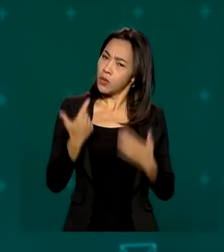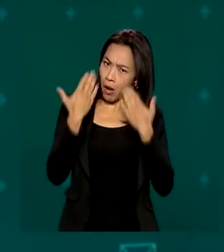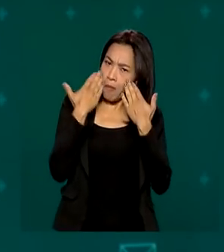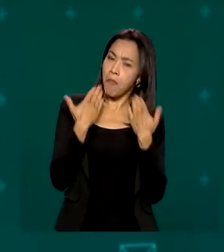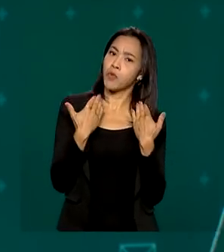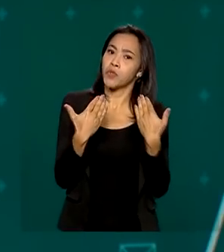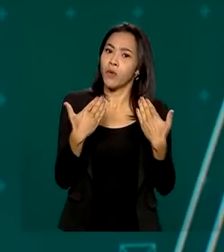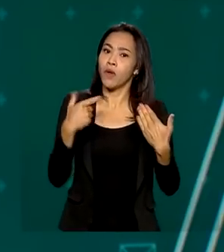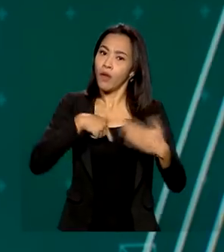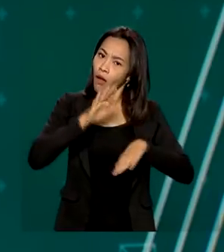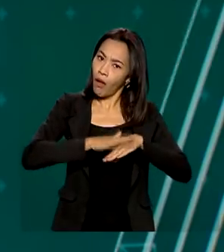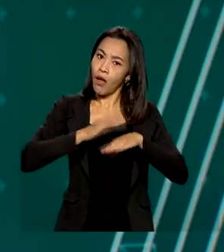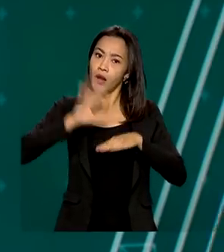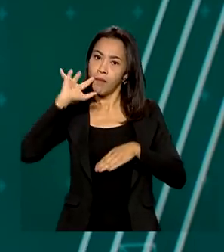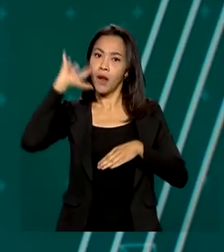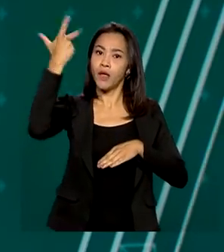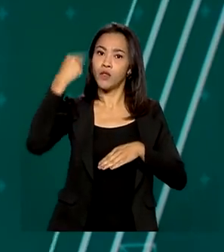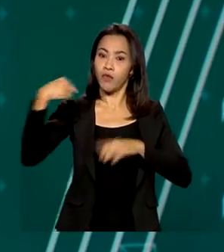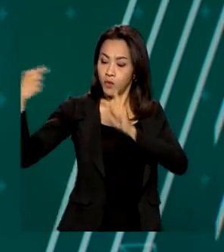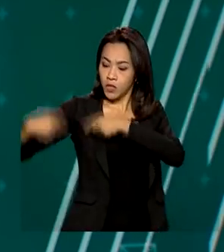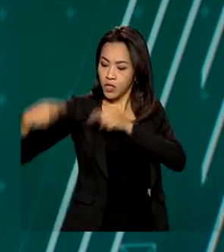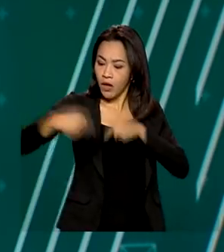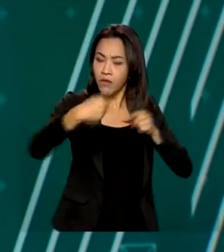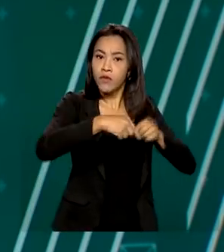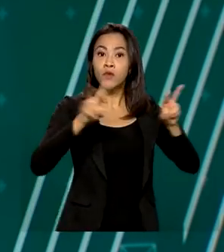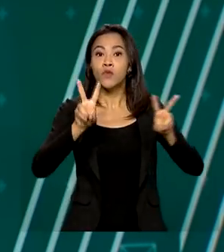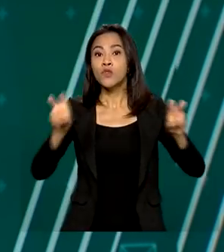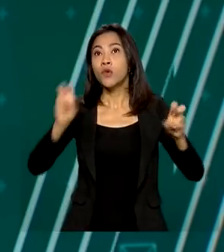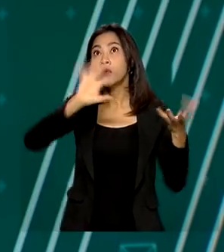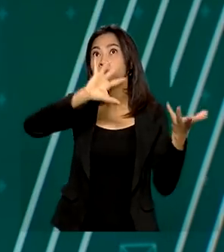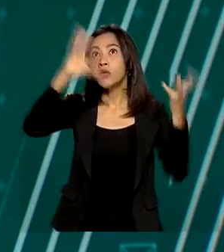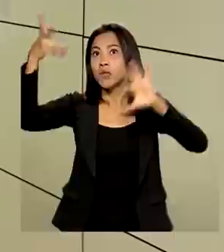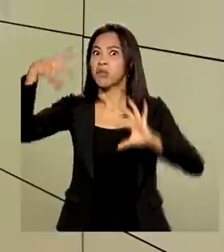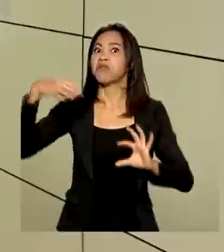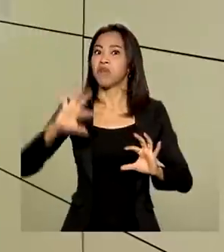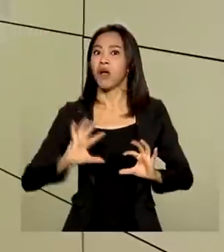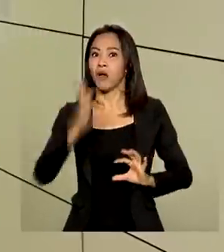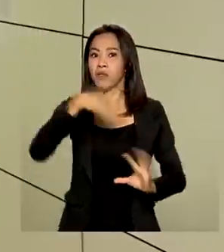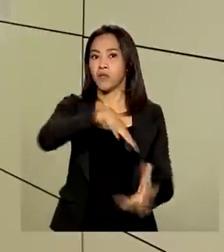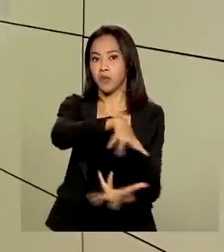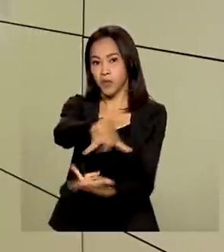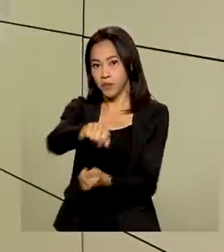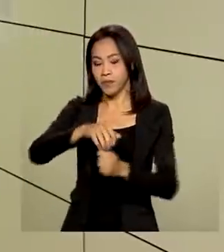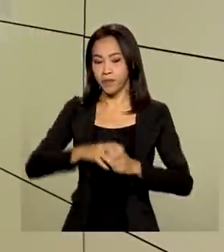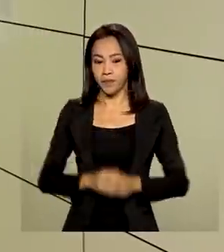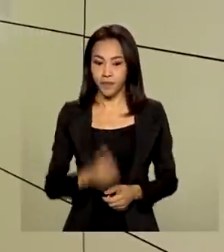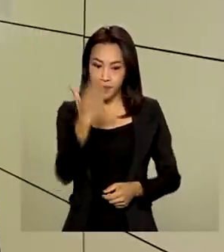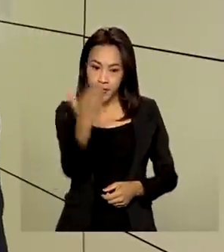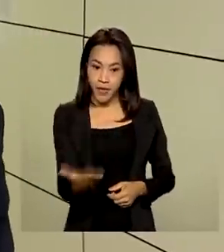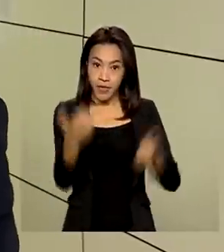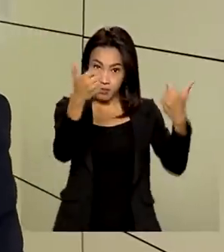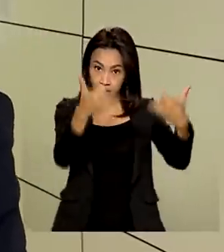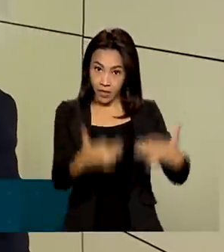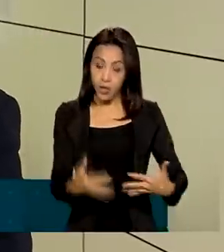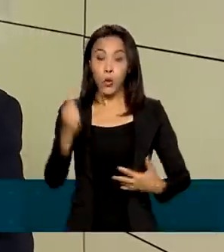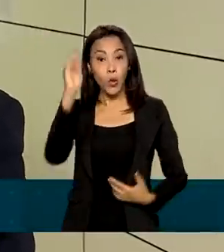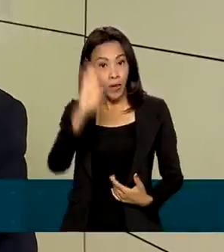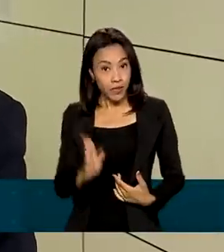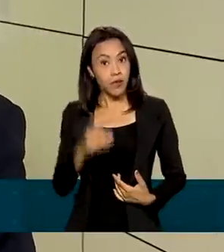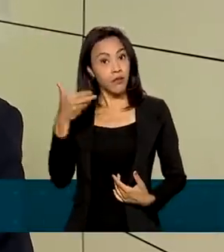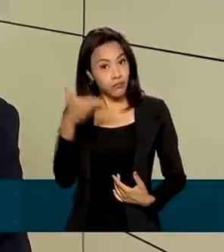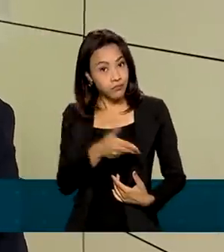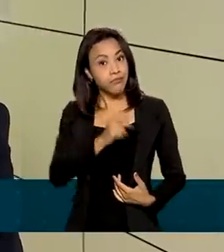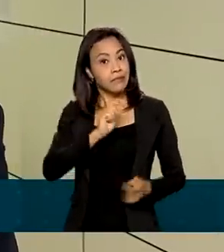parte da solução para vencer os desafios climáticos que o mundo enfrenta. O Brasil, mais uma vez, mostrou que é parte da solução